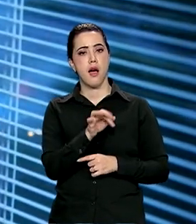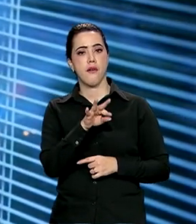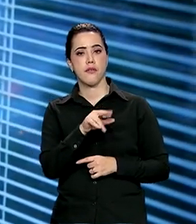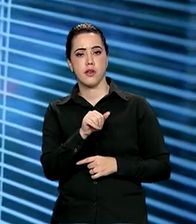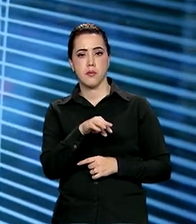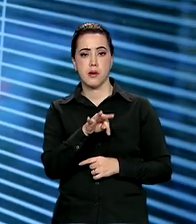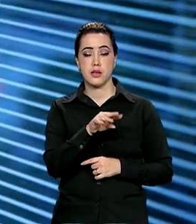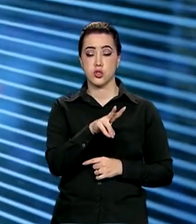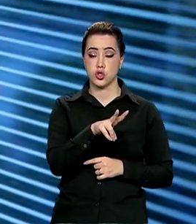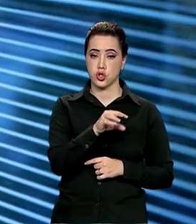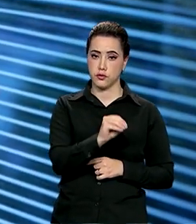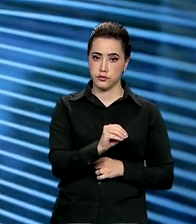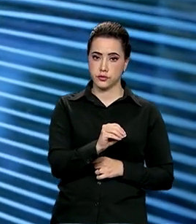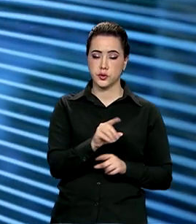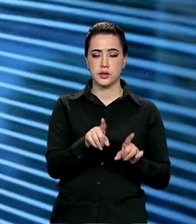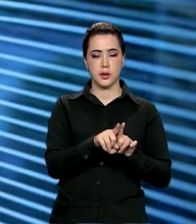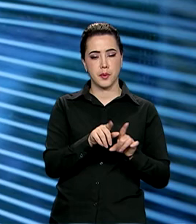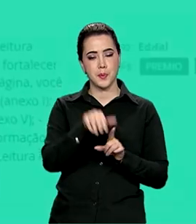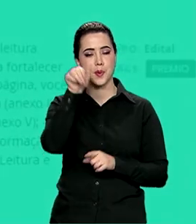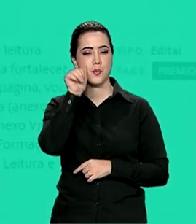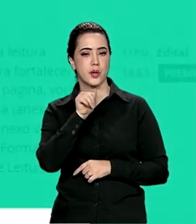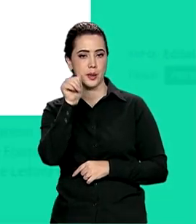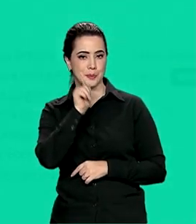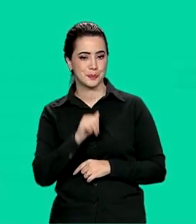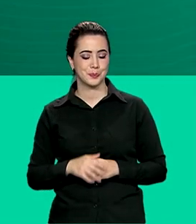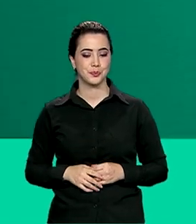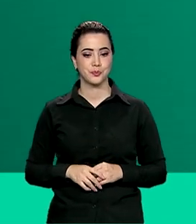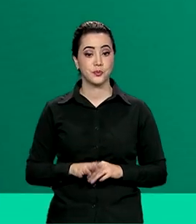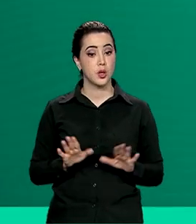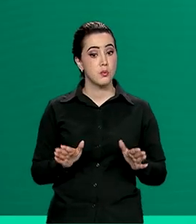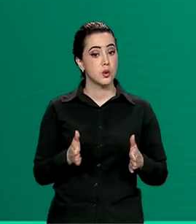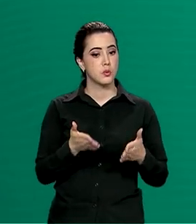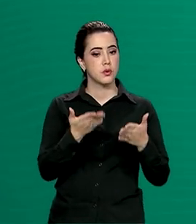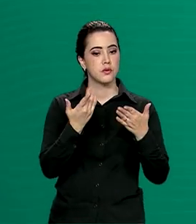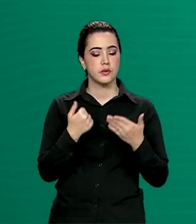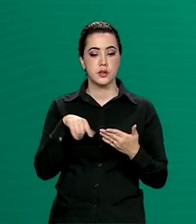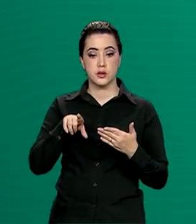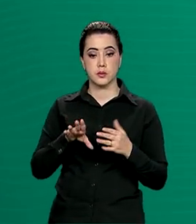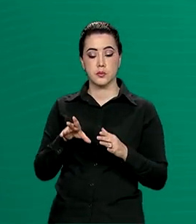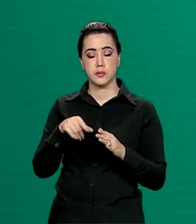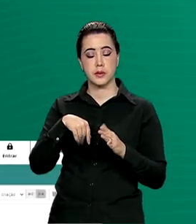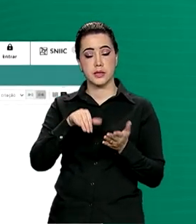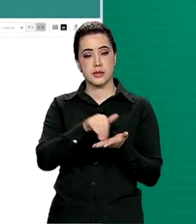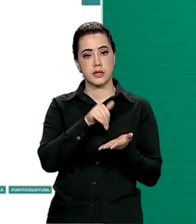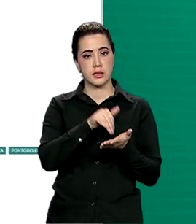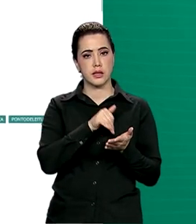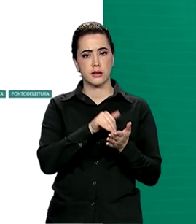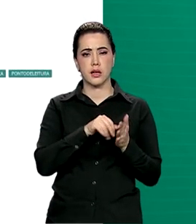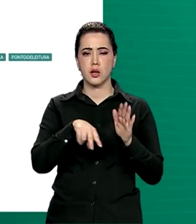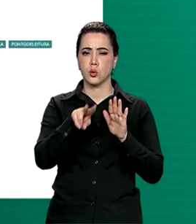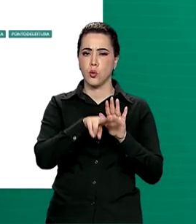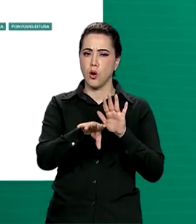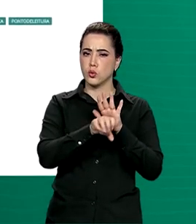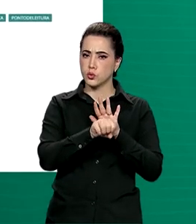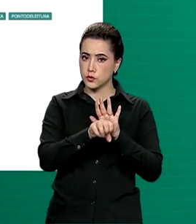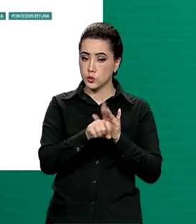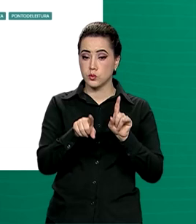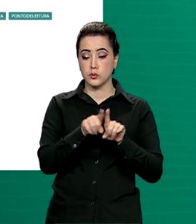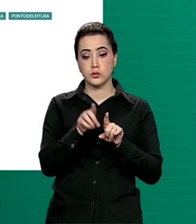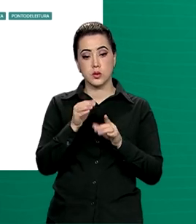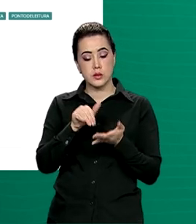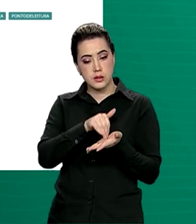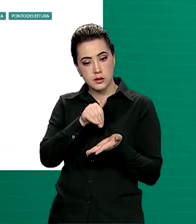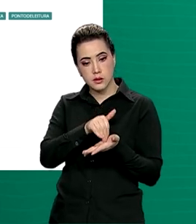Curta Para Mulheres 2023. Promovidos pela Secretaria do Audiovisual do Ministério da Cultura, os editais estão com as